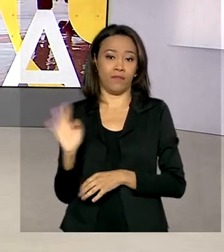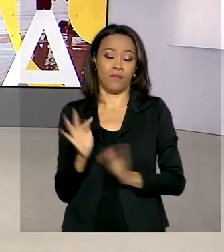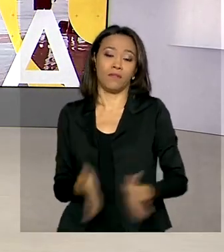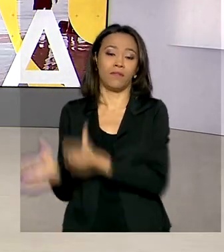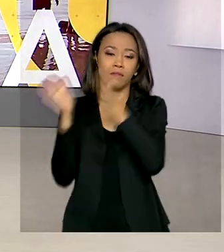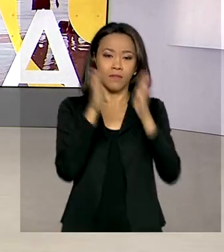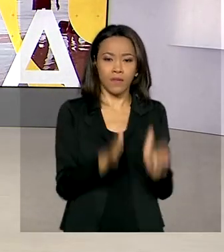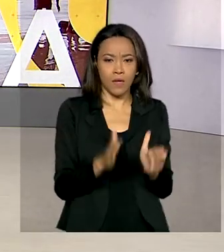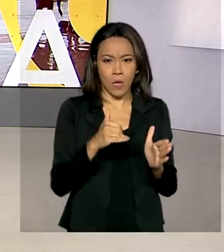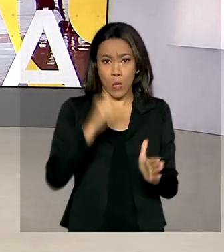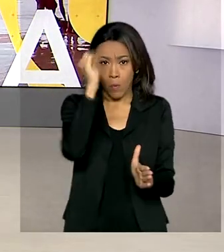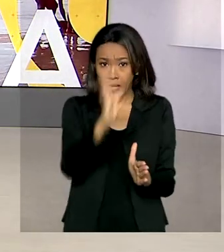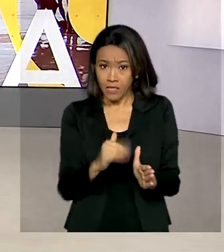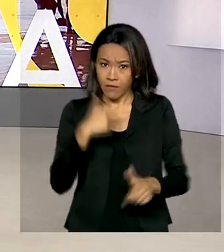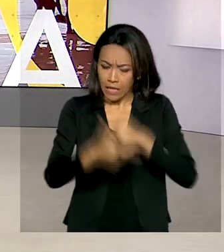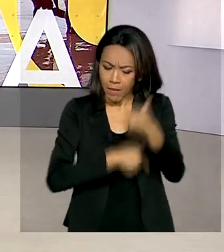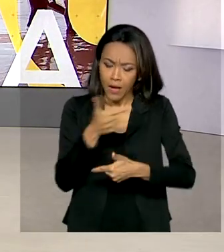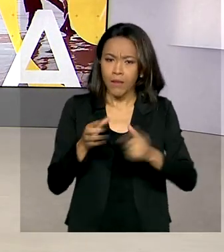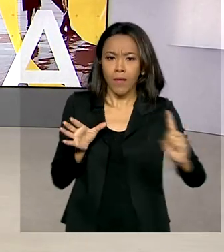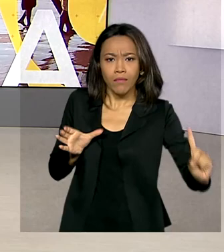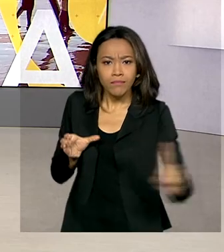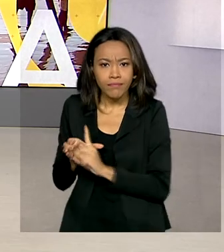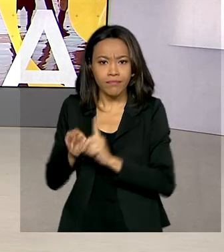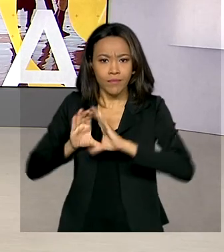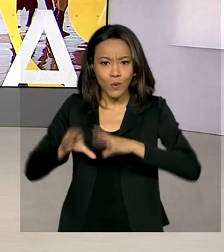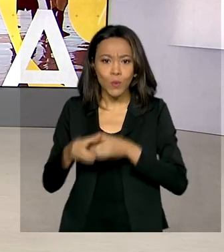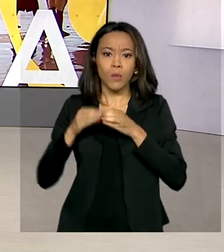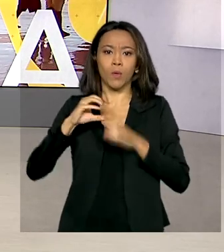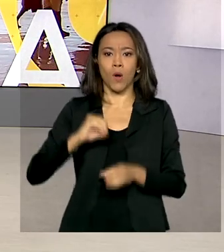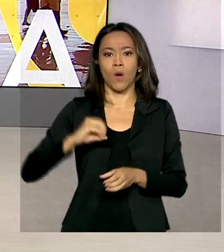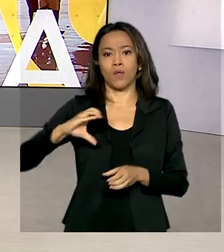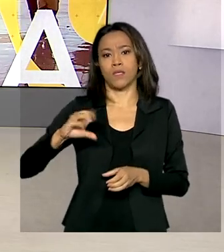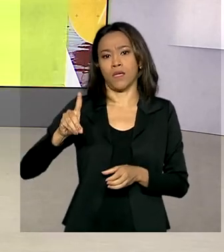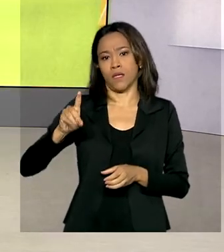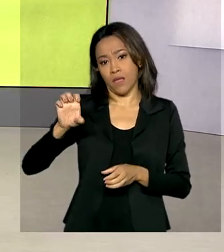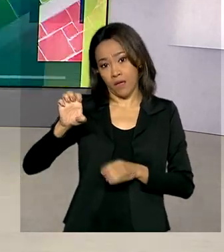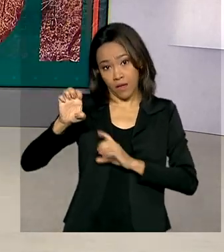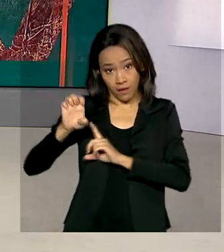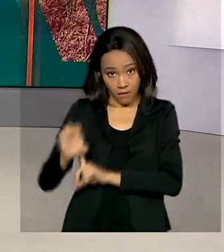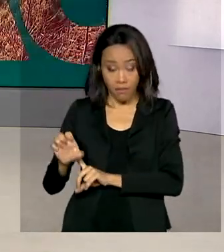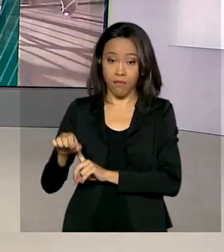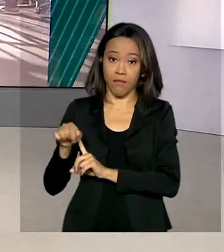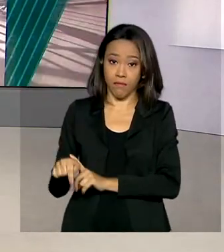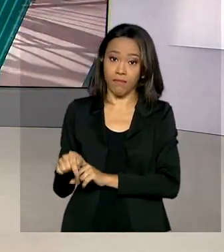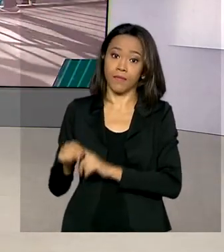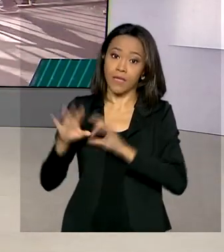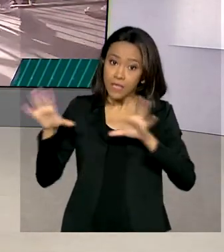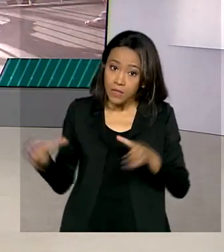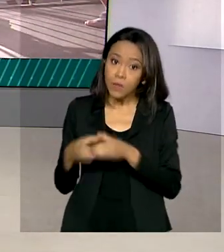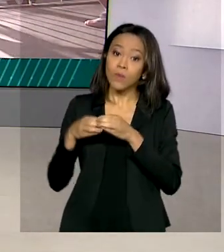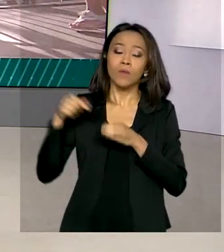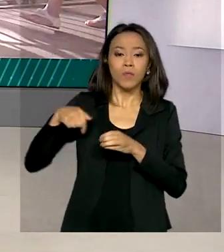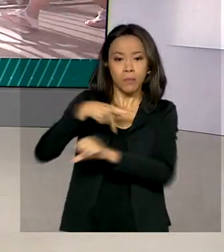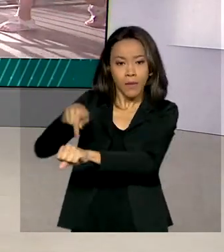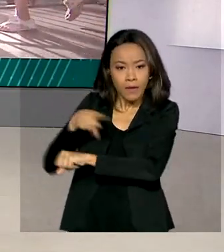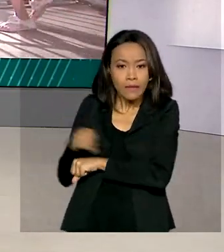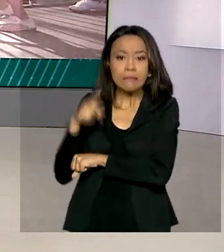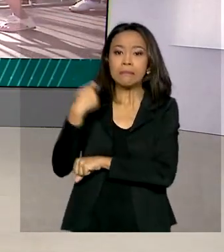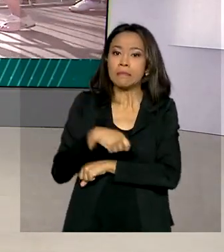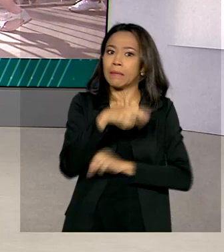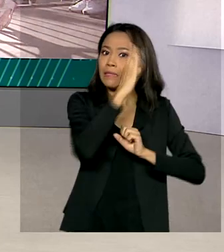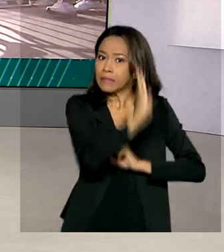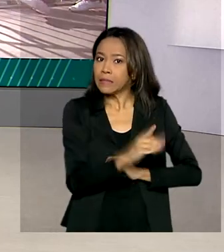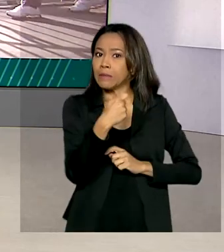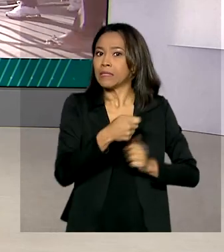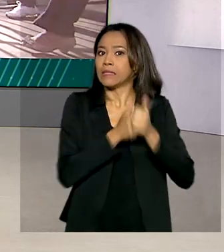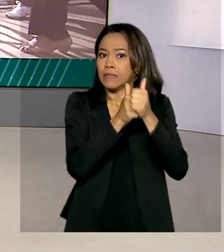para fazer parte da OCDE, a Organização para a Cooperação e Desenvolvimento Econômico. E para isso, tem que cumprir